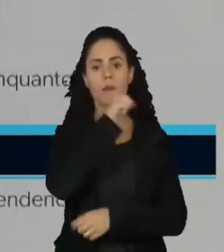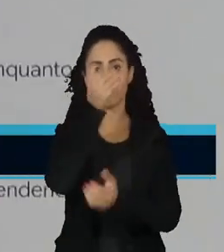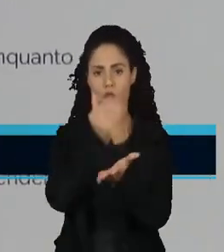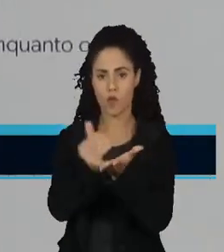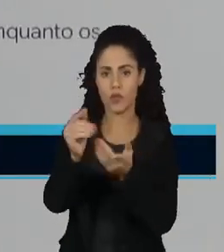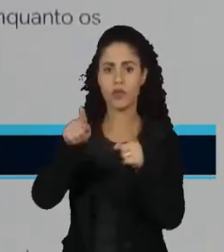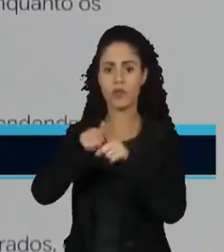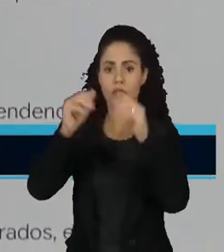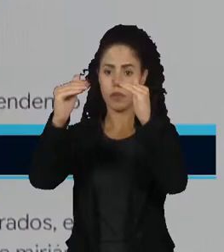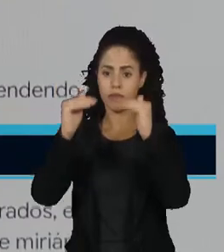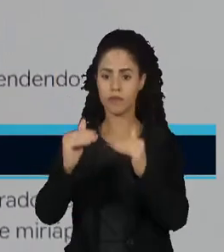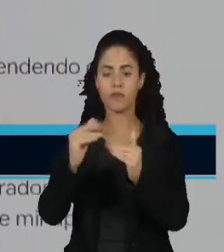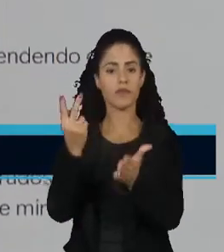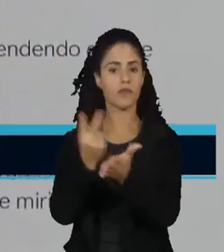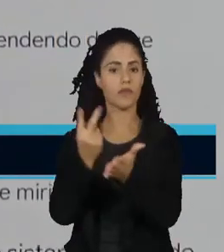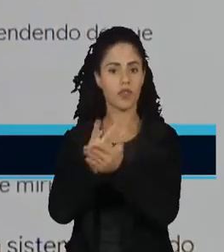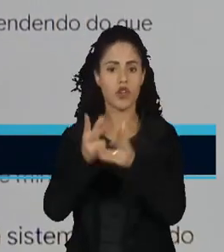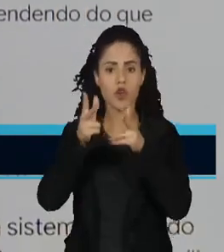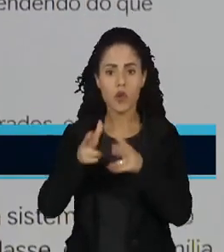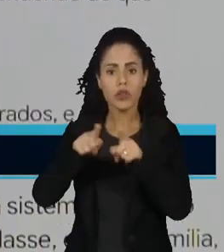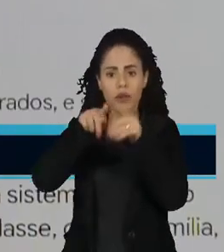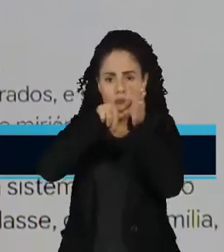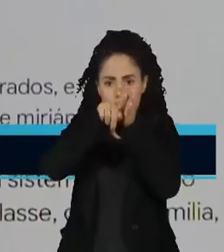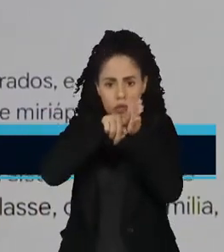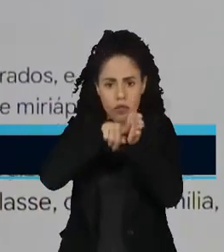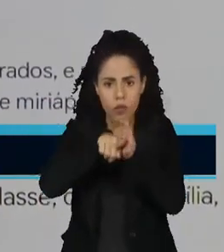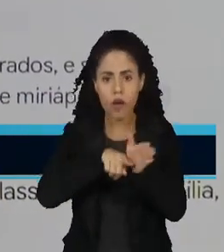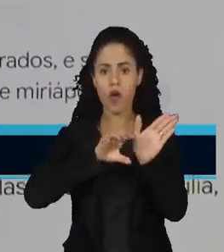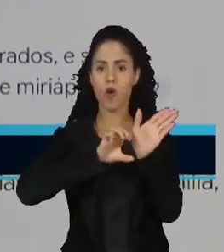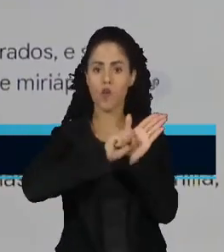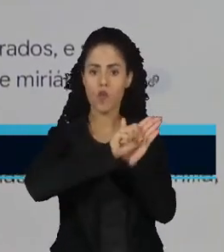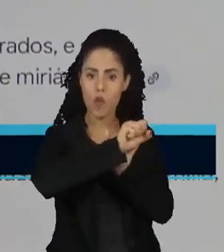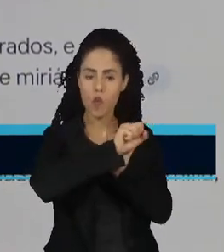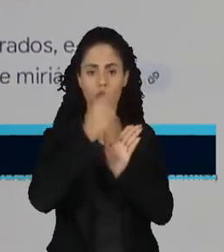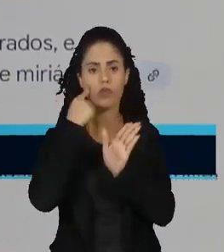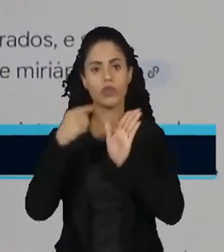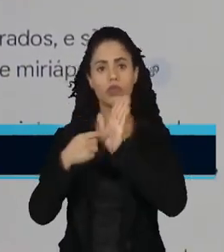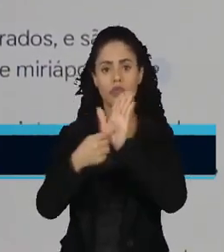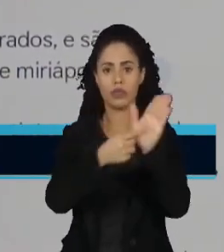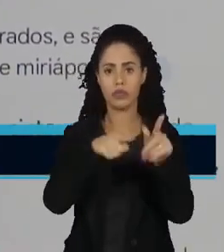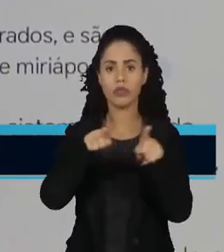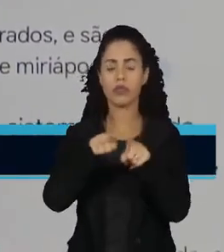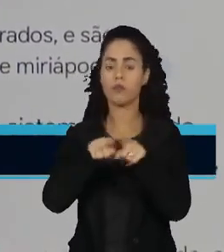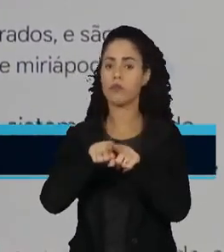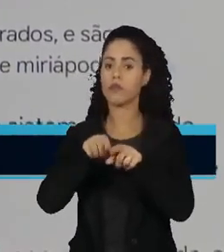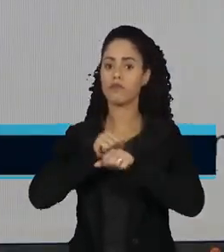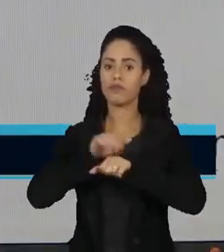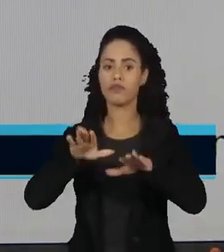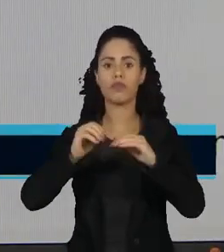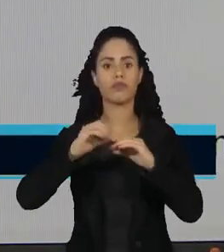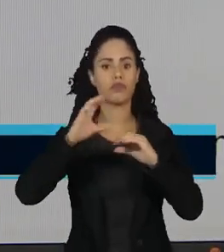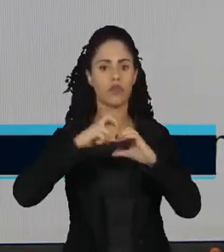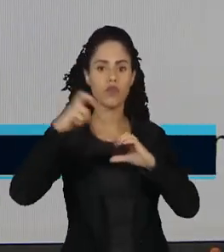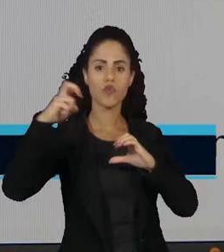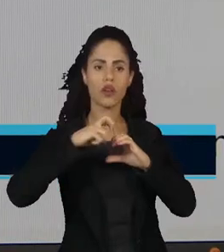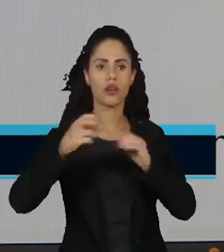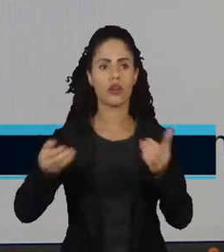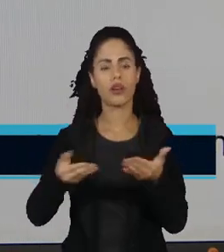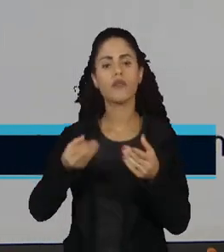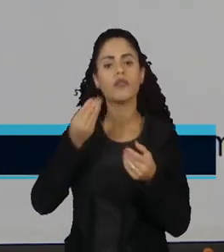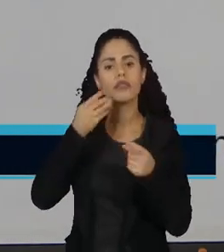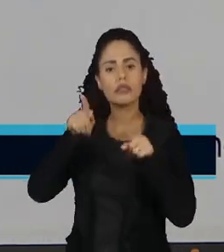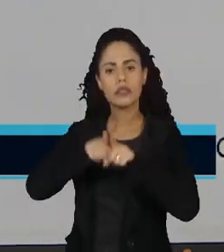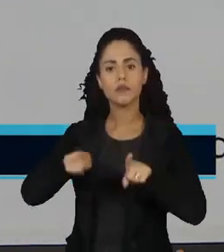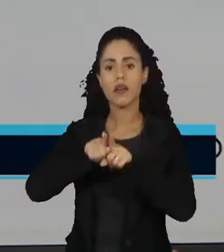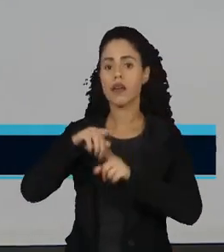início. O mesmo acontece com os buscadores, como o Google. Ameaçados pela explosão do chat GPT, eles já contam com